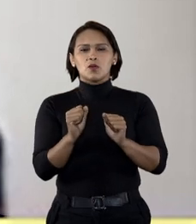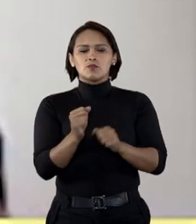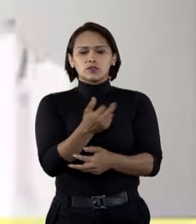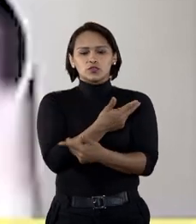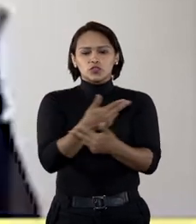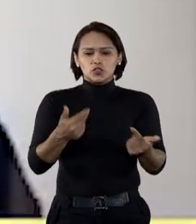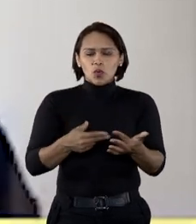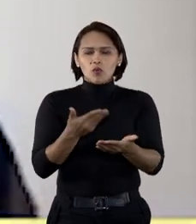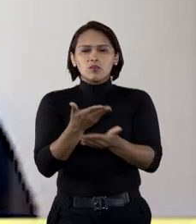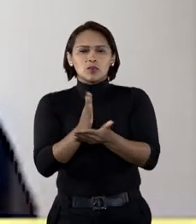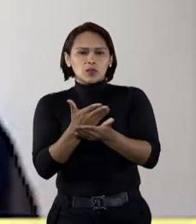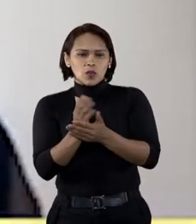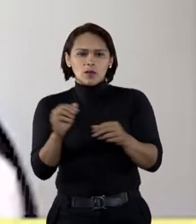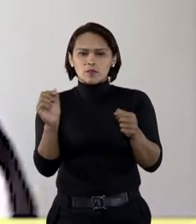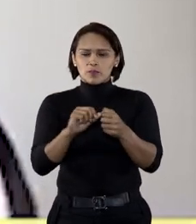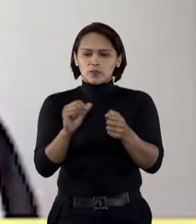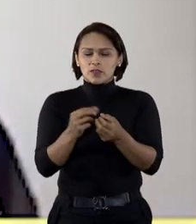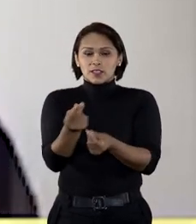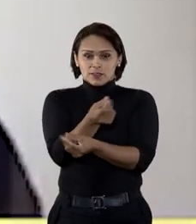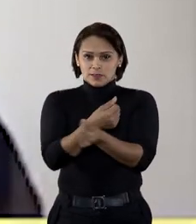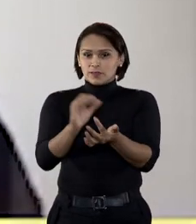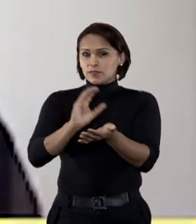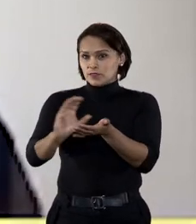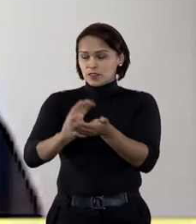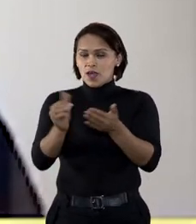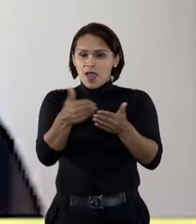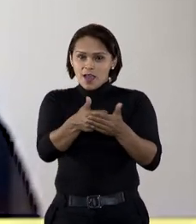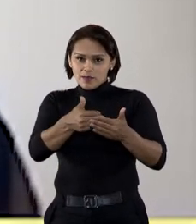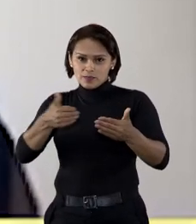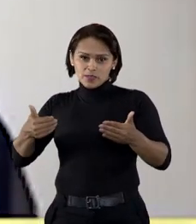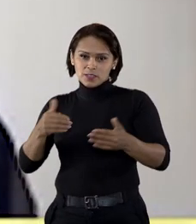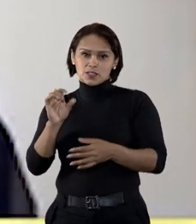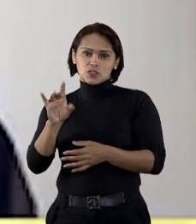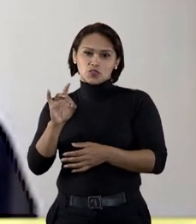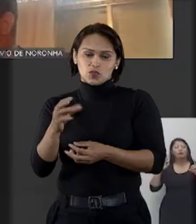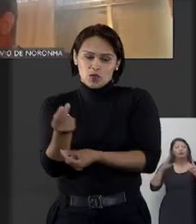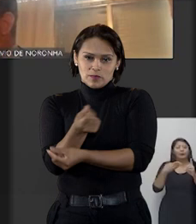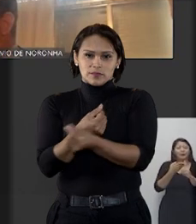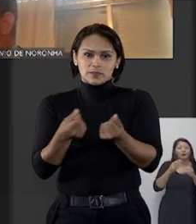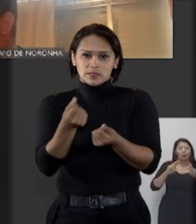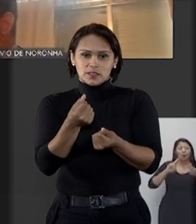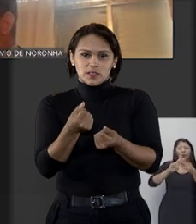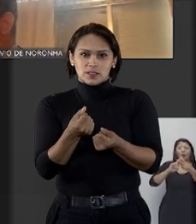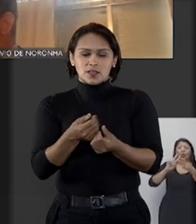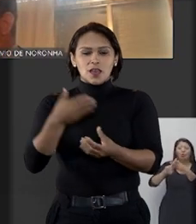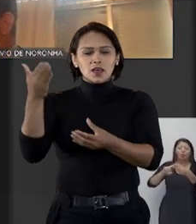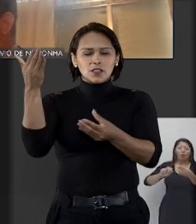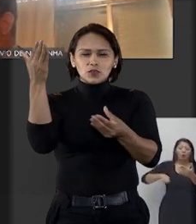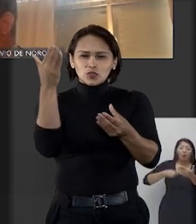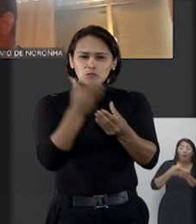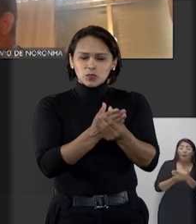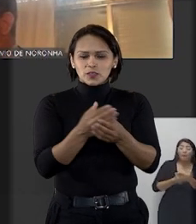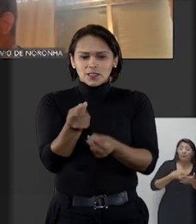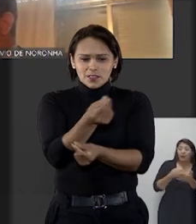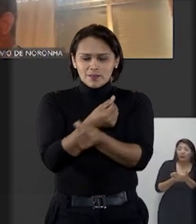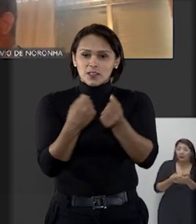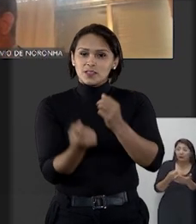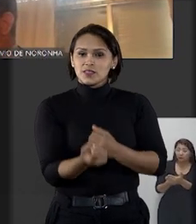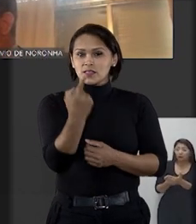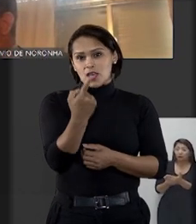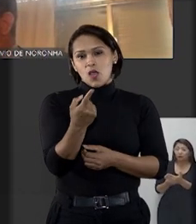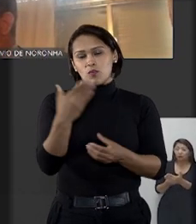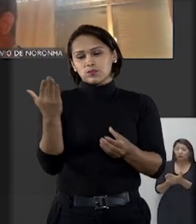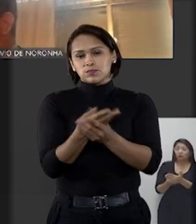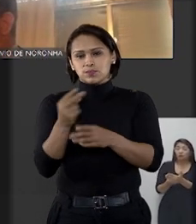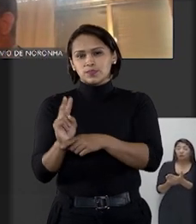imposição de outras medidas cautelares e de fiança, fica afastada apenas a fiança. E nos processos em que a fiança